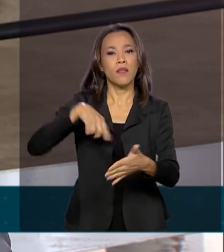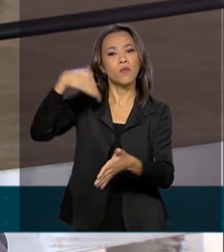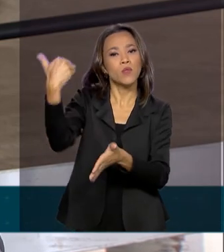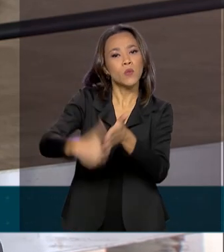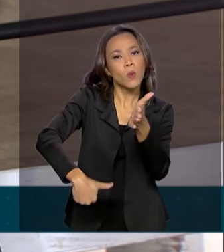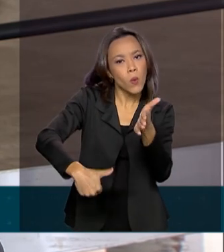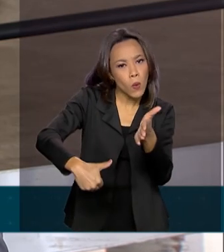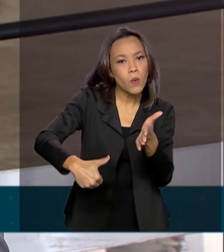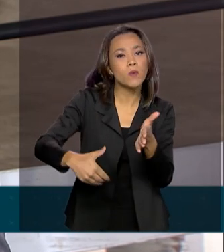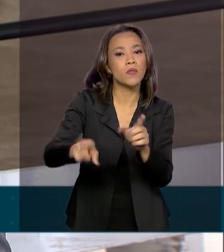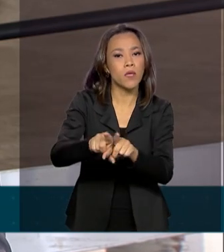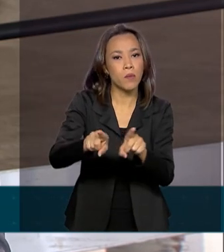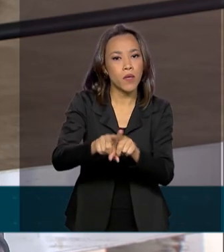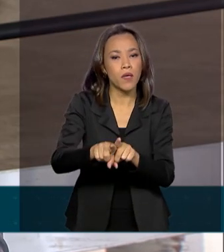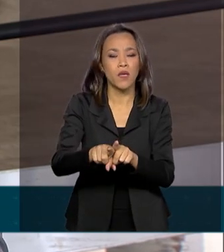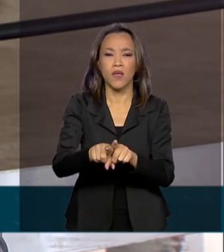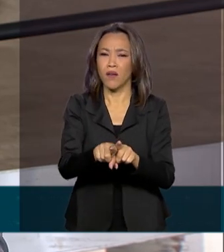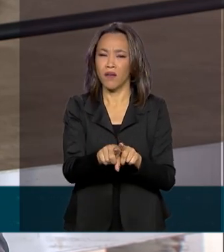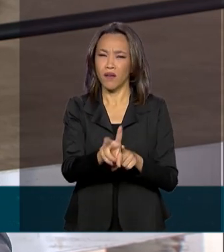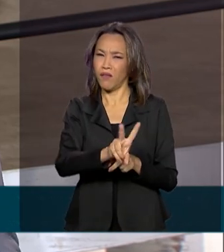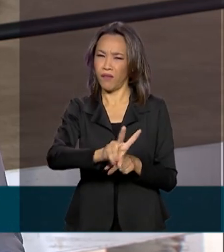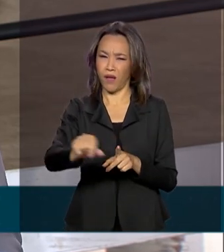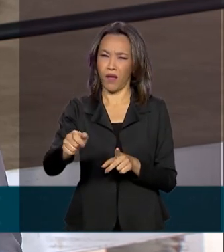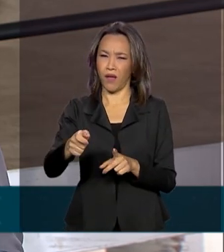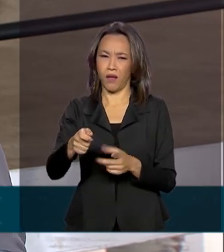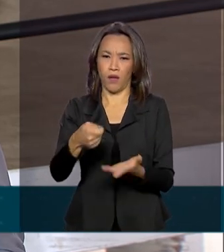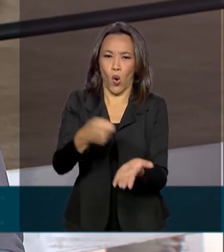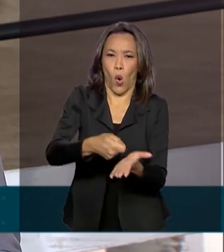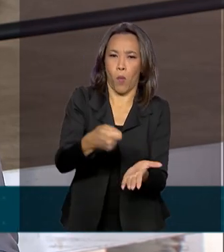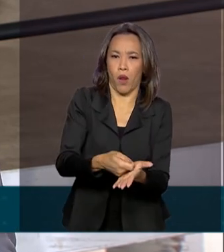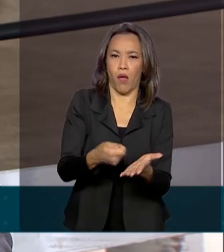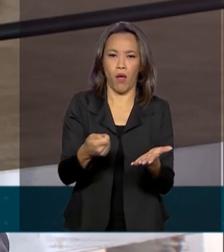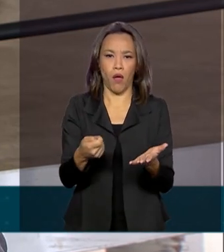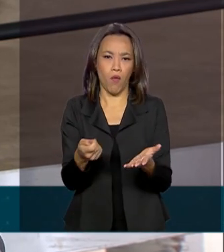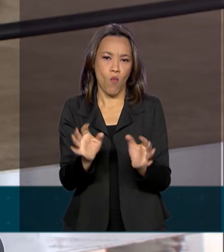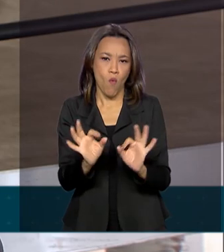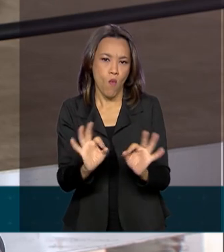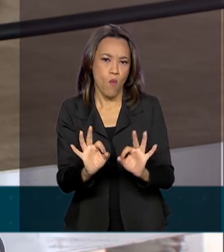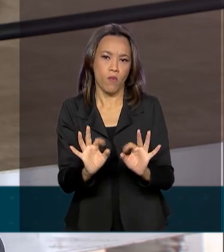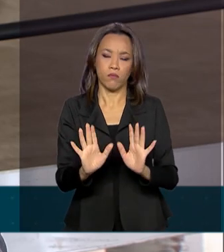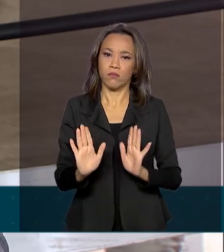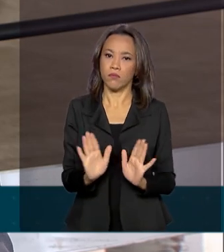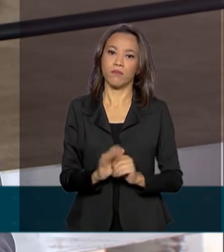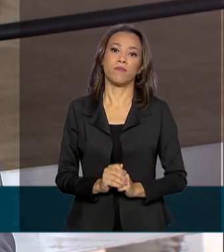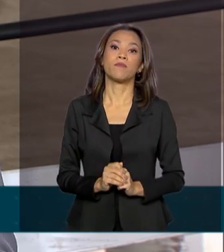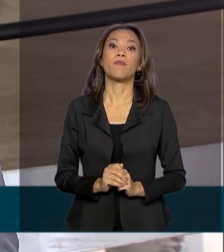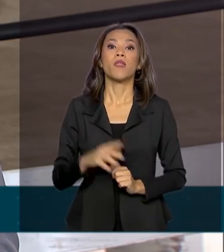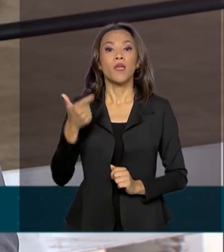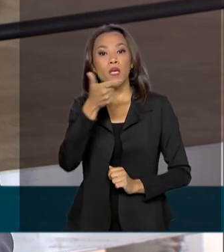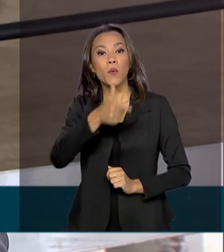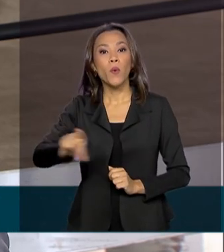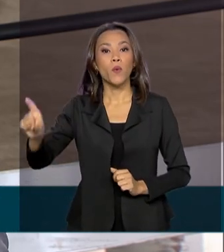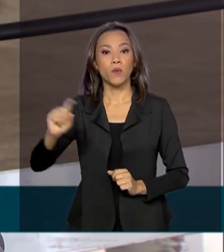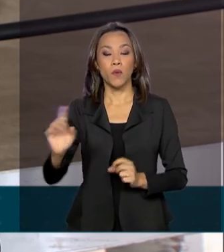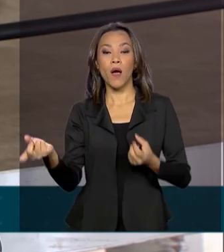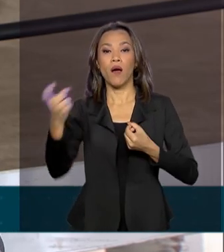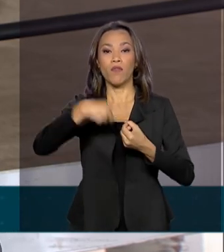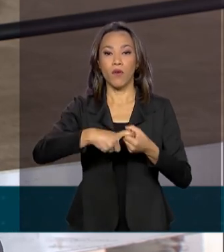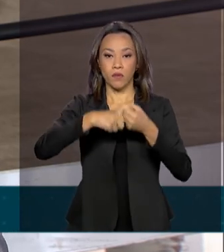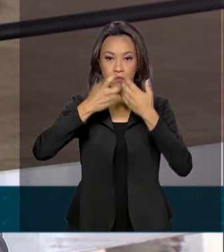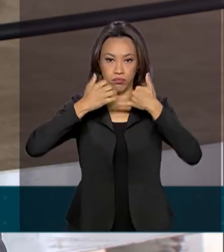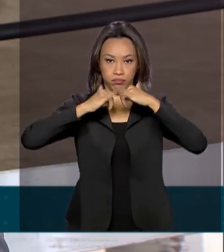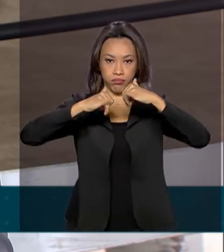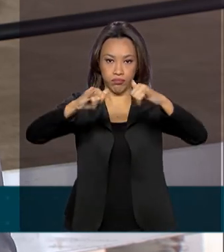renda, porém, sem a cobrança, sem nenhum custo e sem nenhuma correção. E Manoela, quanto ao fornecimento de energia no